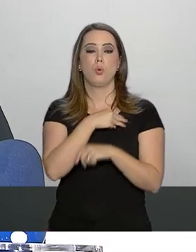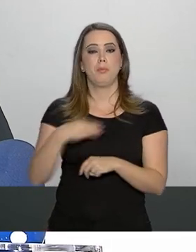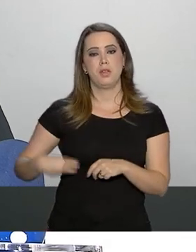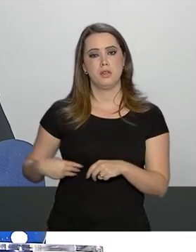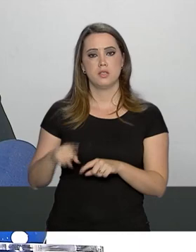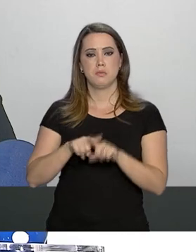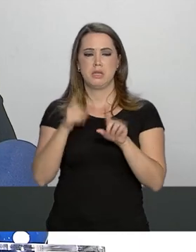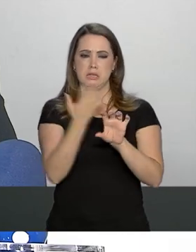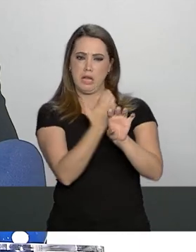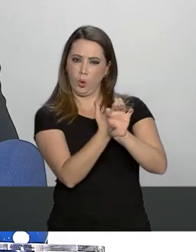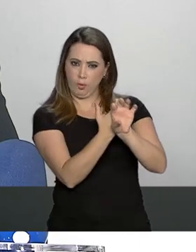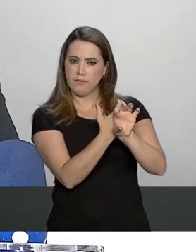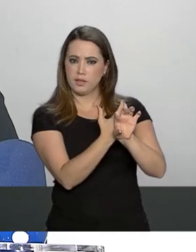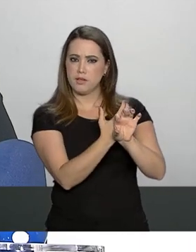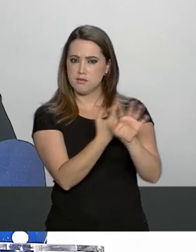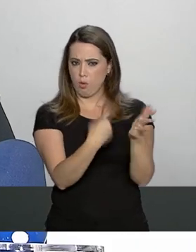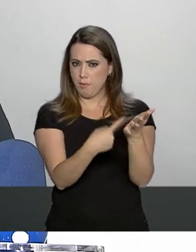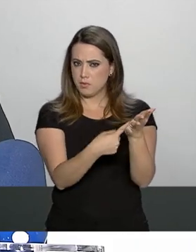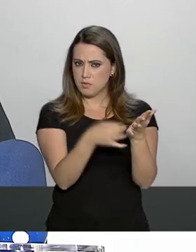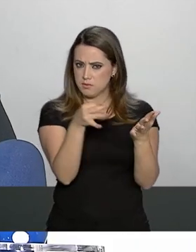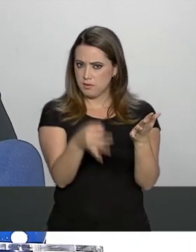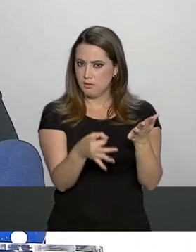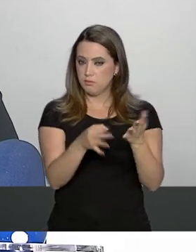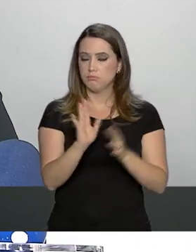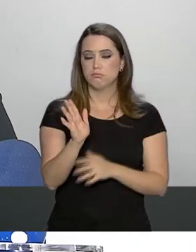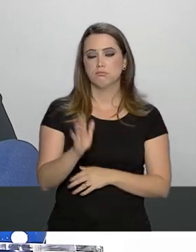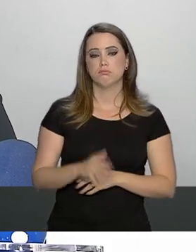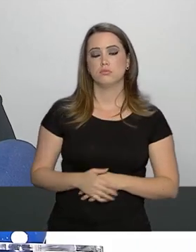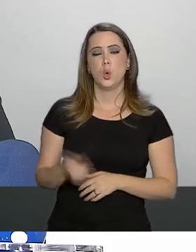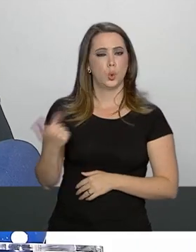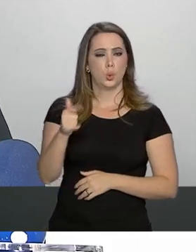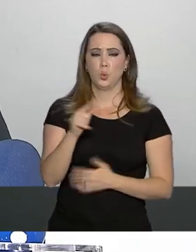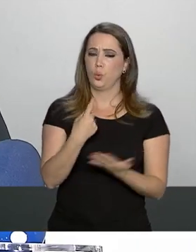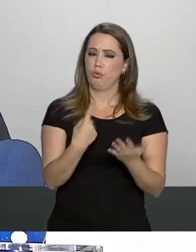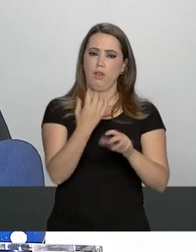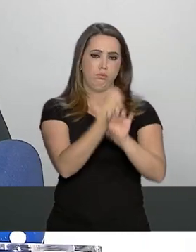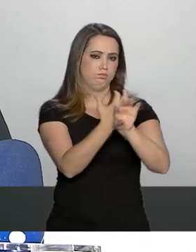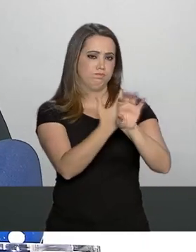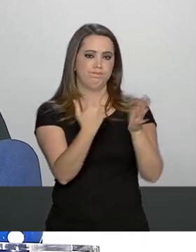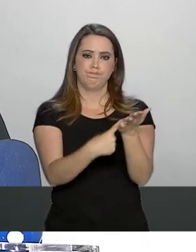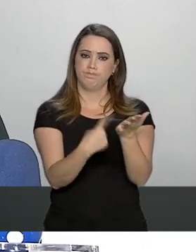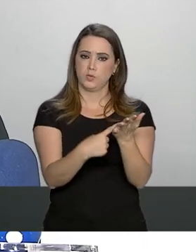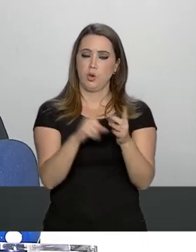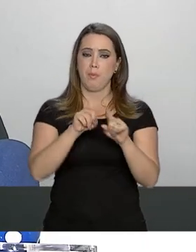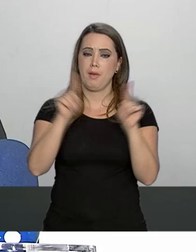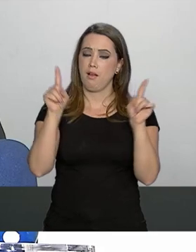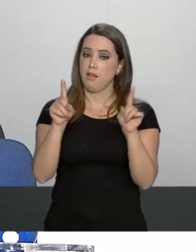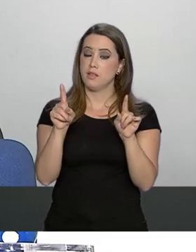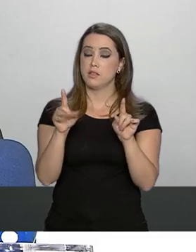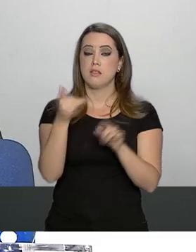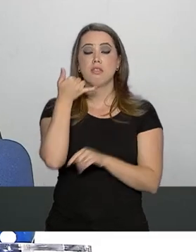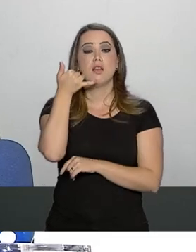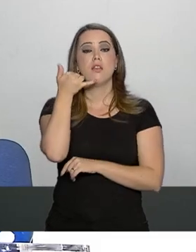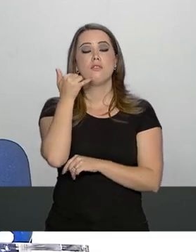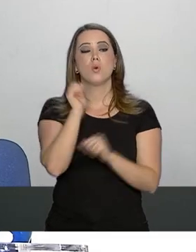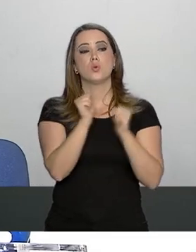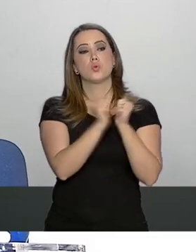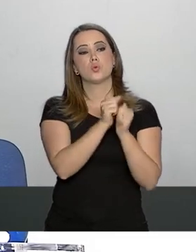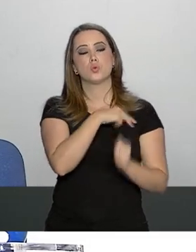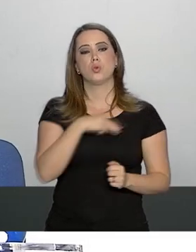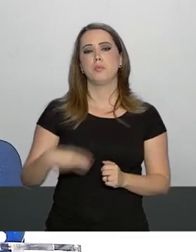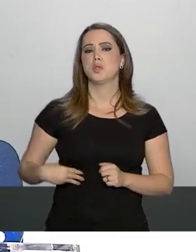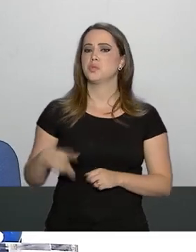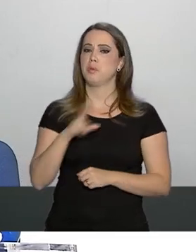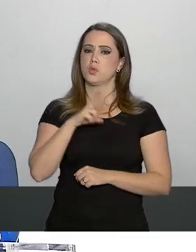videoconferência prevista e o contato via telefone com o ministro teve uma característica pessoal.